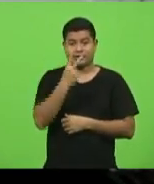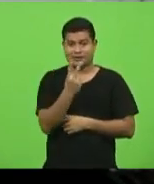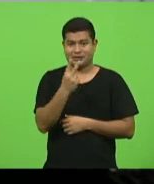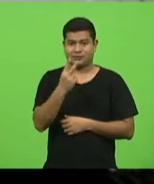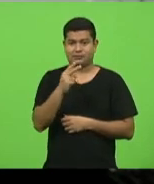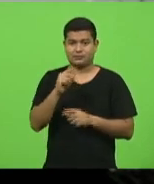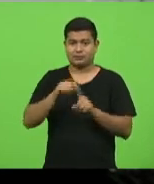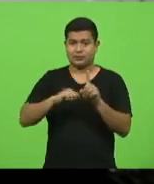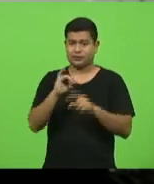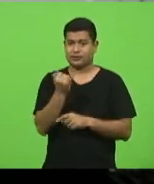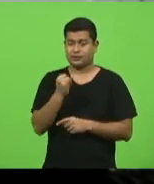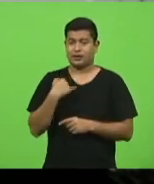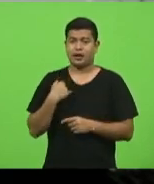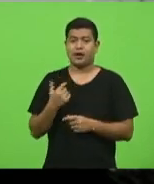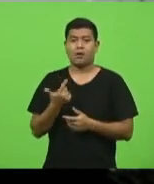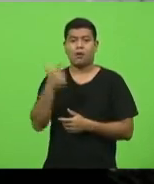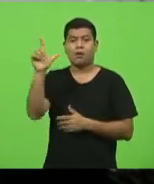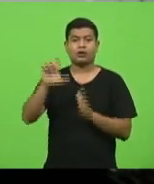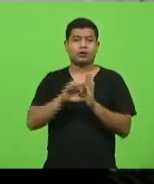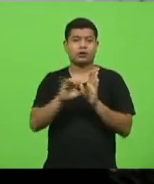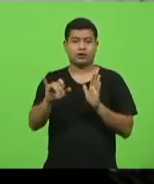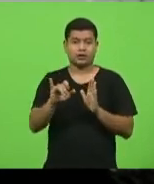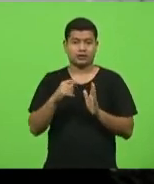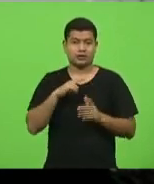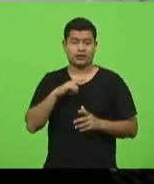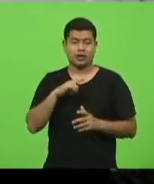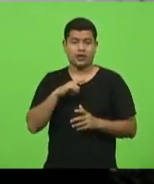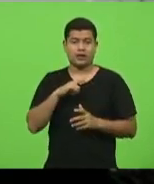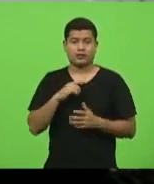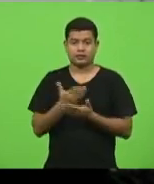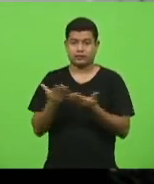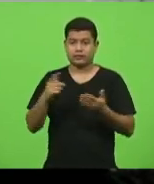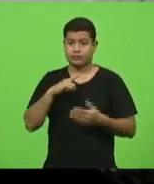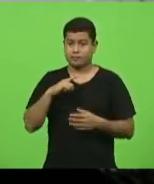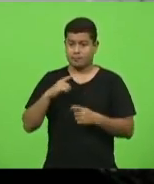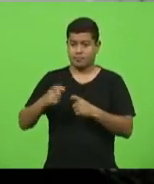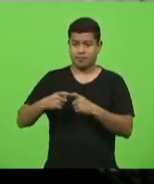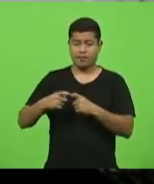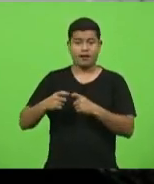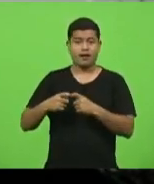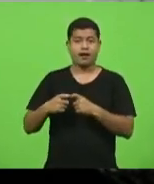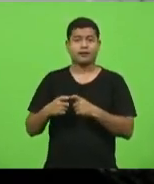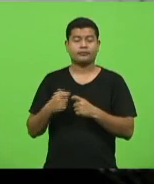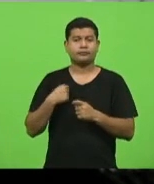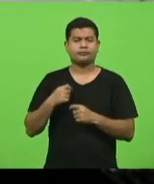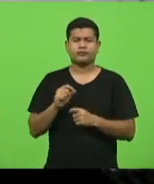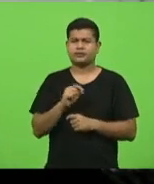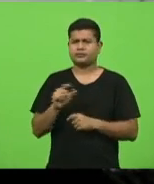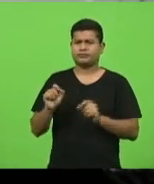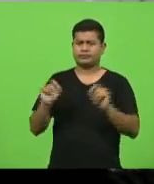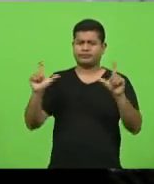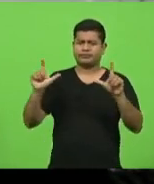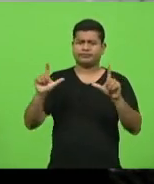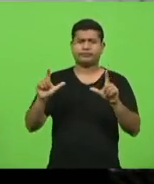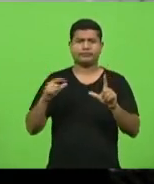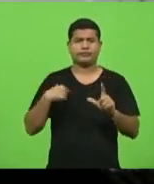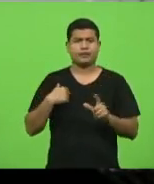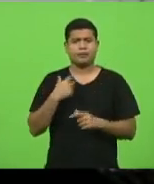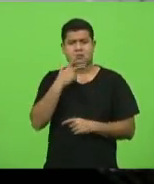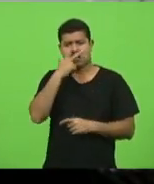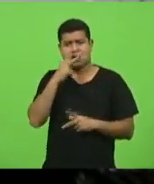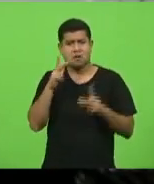lá nós temos também médicos. Só que o que nos chama a atenção que são os mesmos médicos